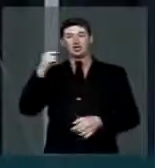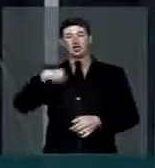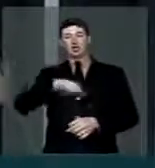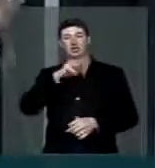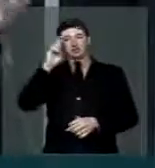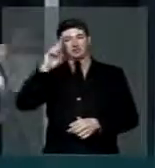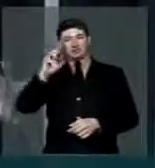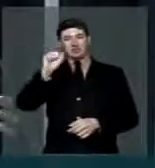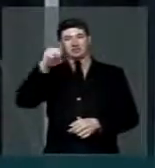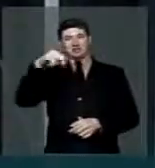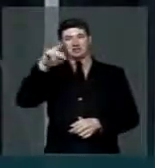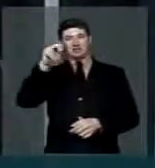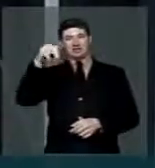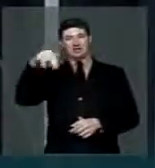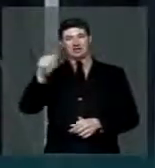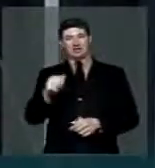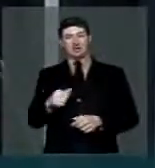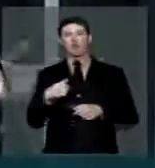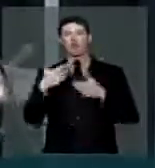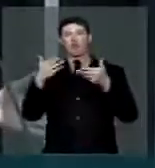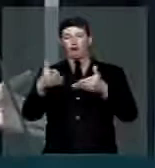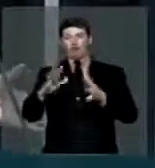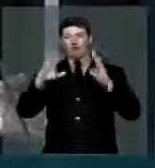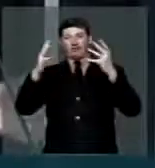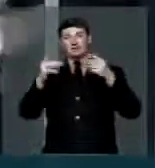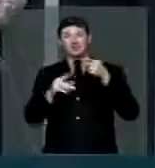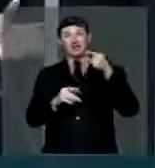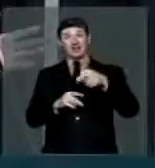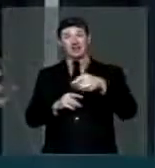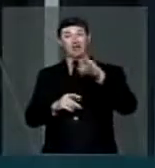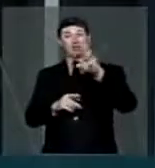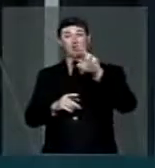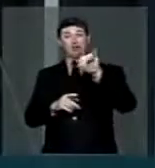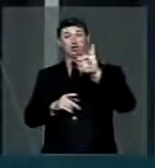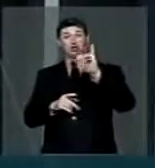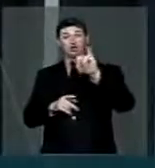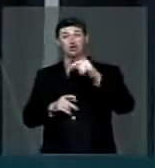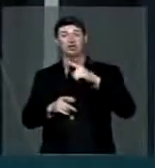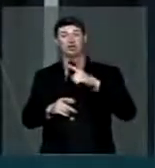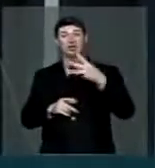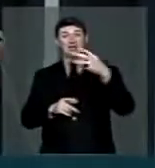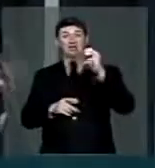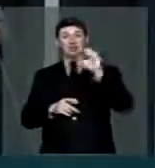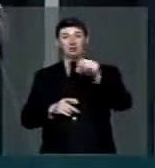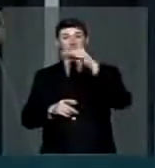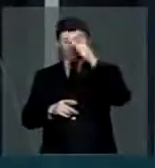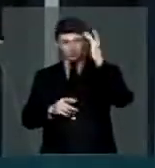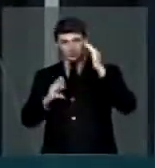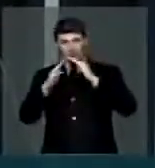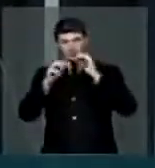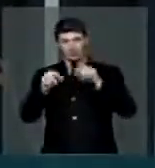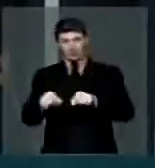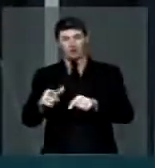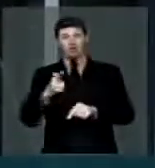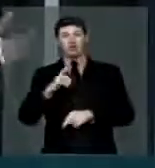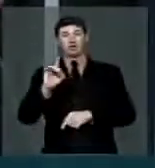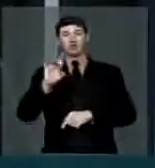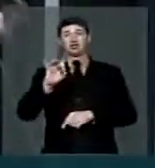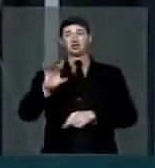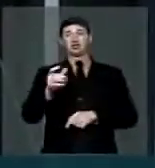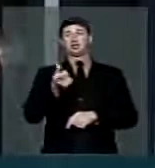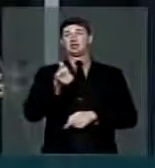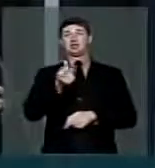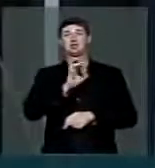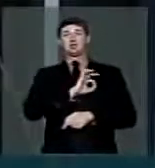de Santana, fui para o festejo e lá em Buriti, com 30 mil habitantes, nós temos apenas seis